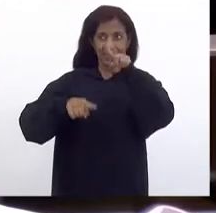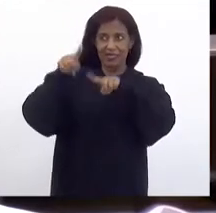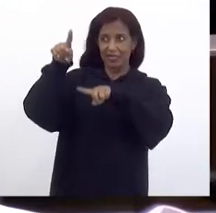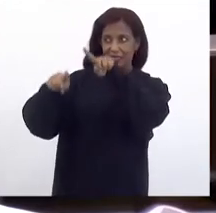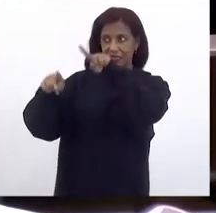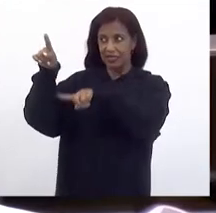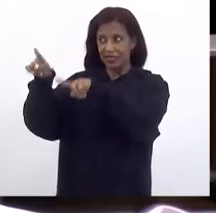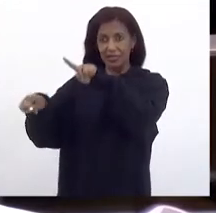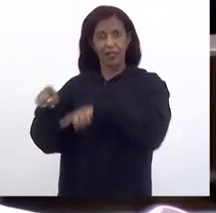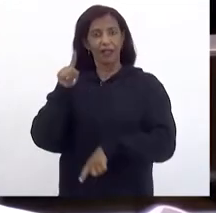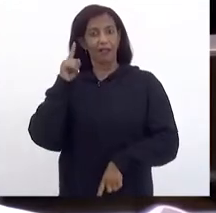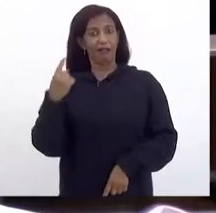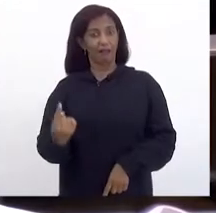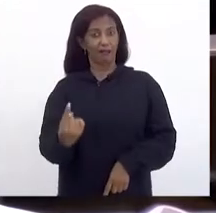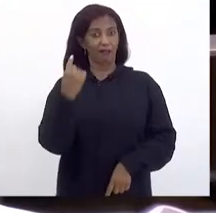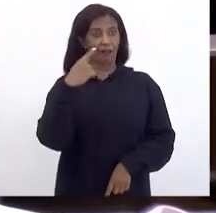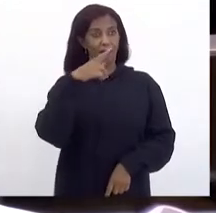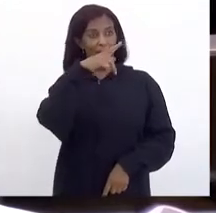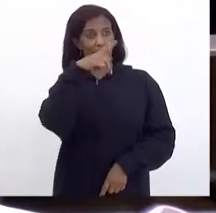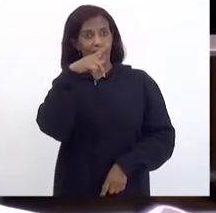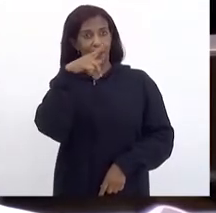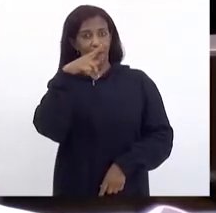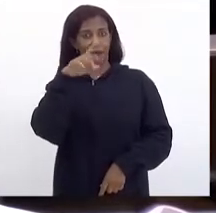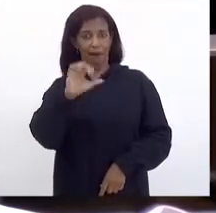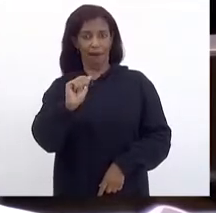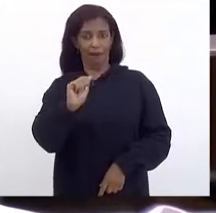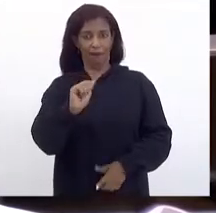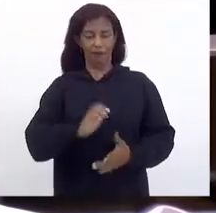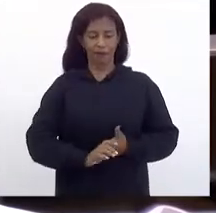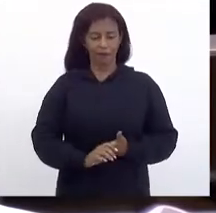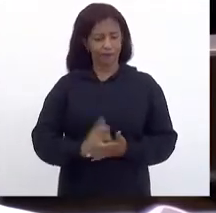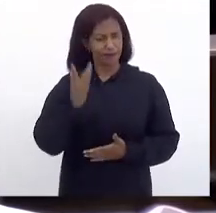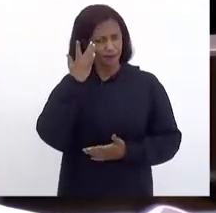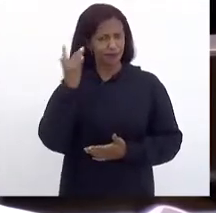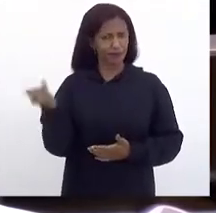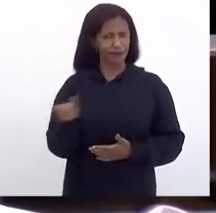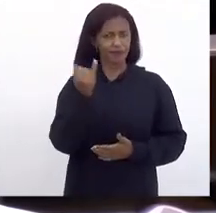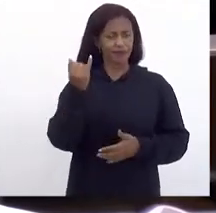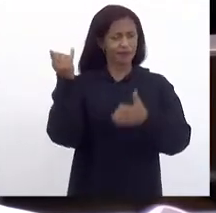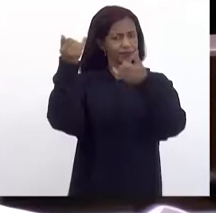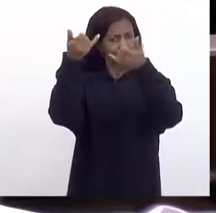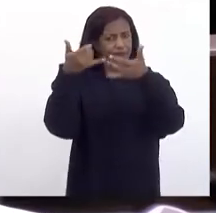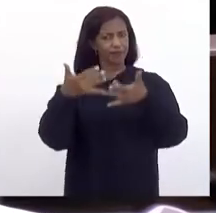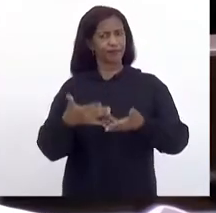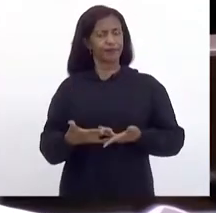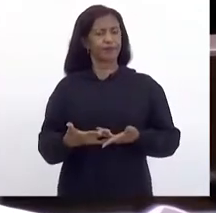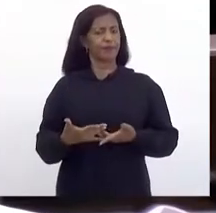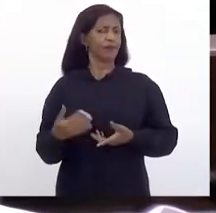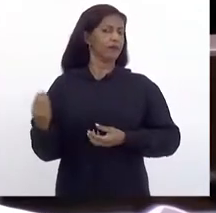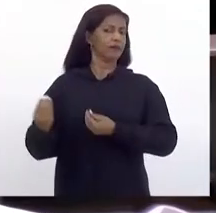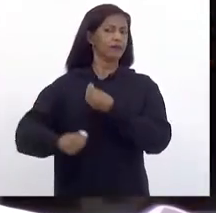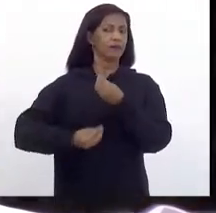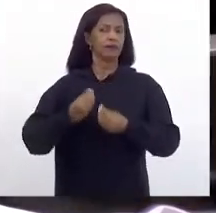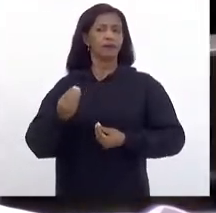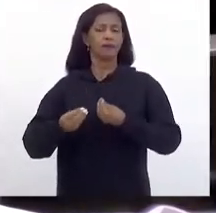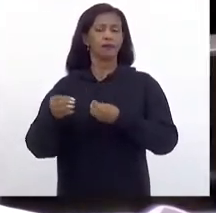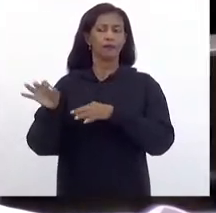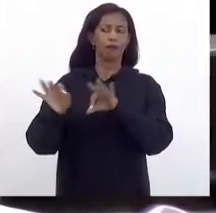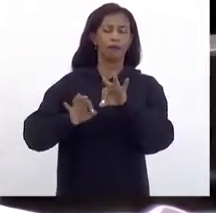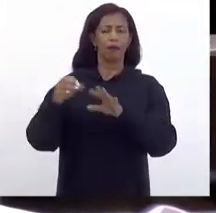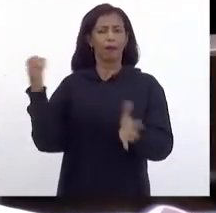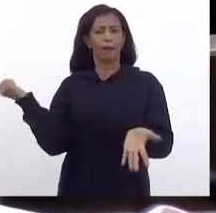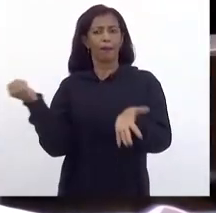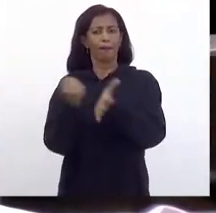PPA Acho que é importante Para esclarecer O tamanho Do